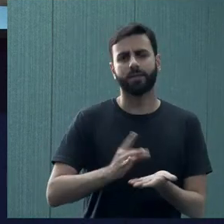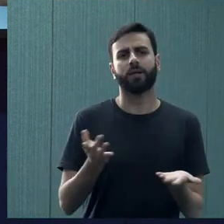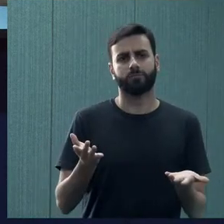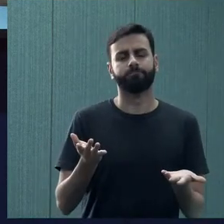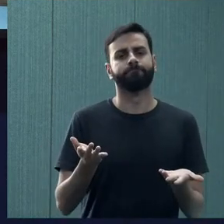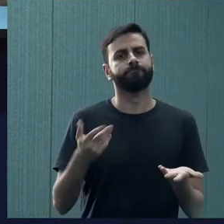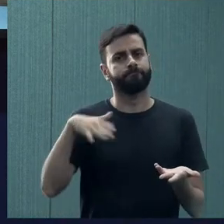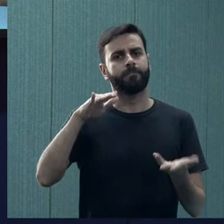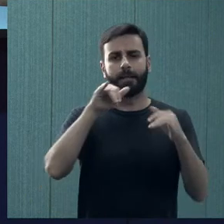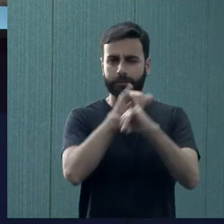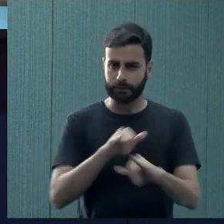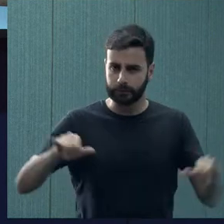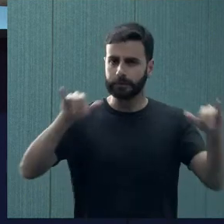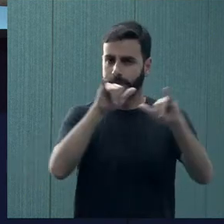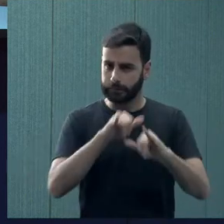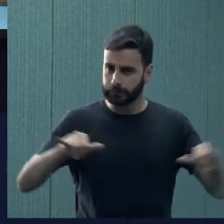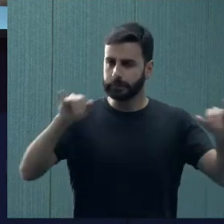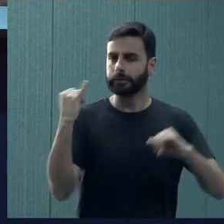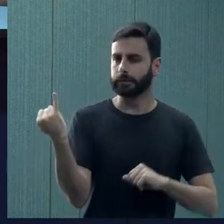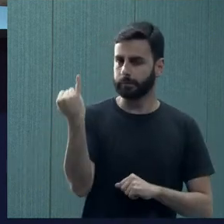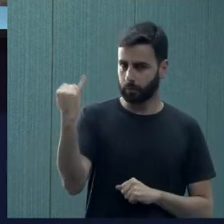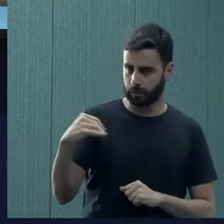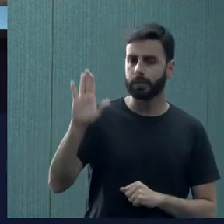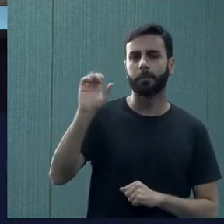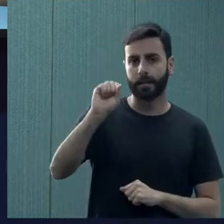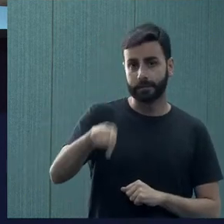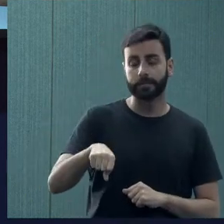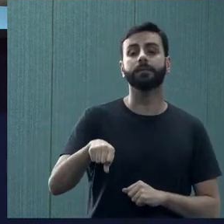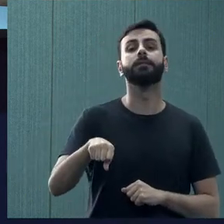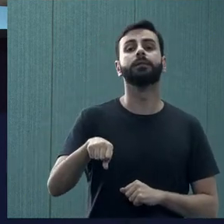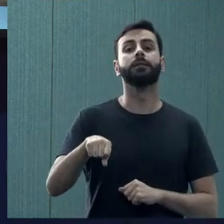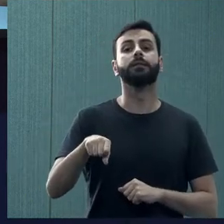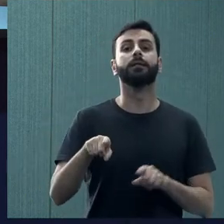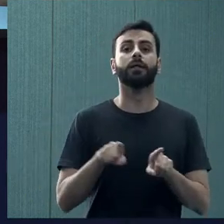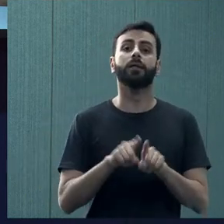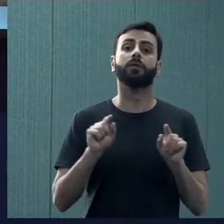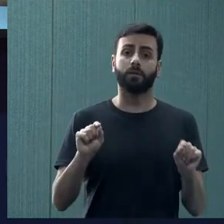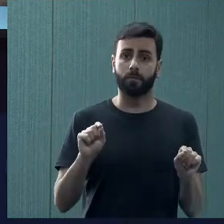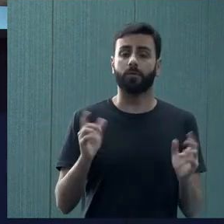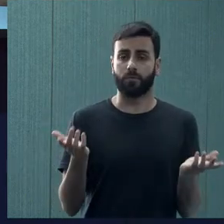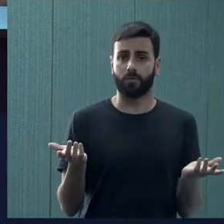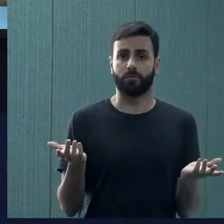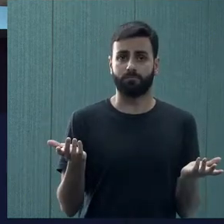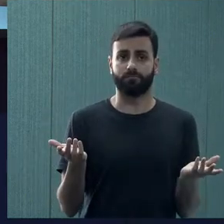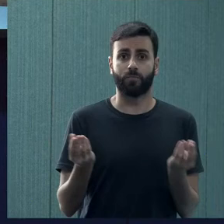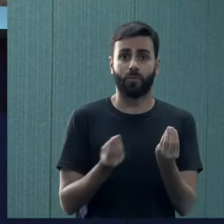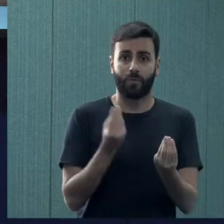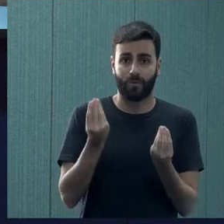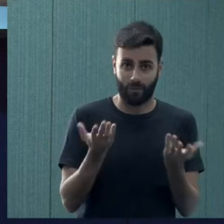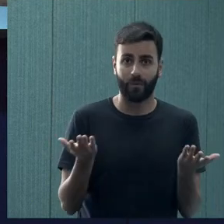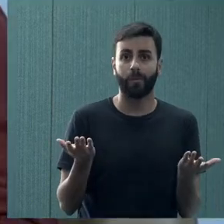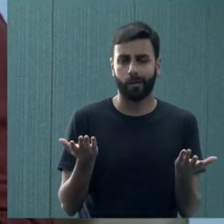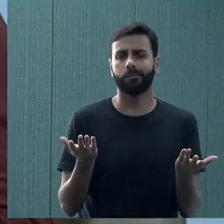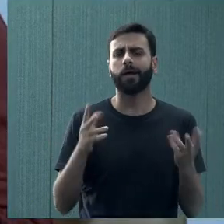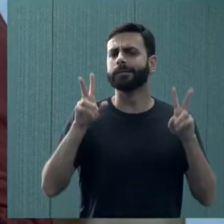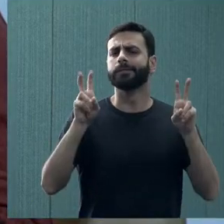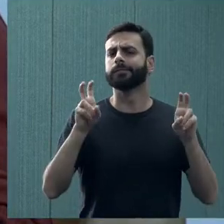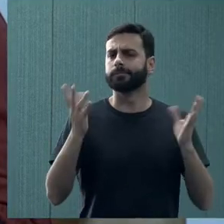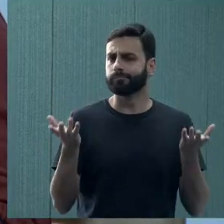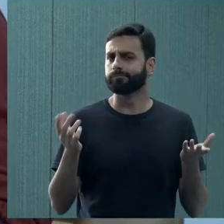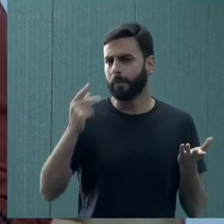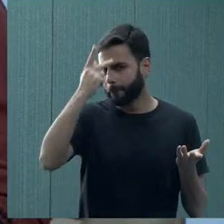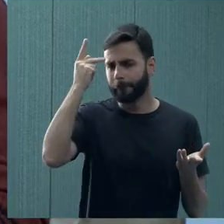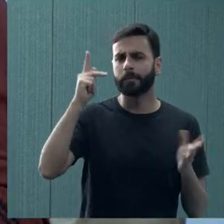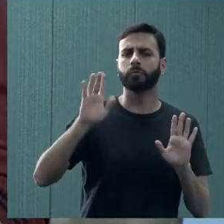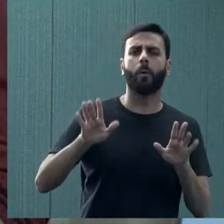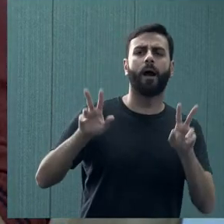gente talvez tem que ajustar algumas coisas de divulgação e, ao mesmo tempo, reconhece a questão do próprio tabu envolvido nisso, que, muitas vezes,